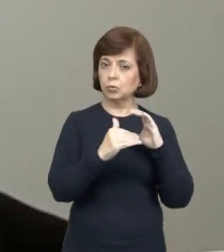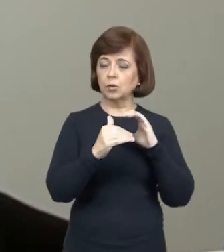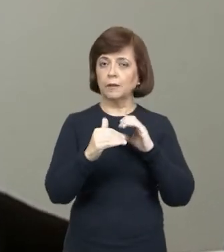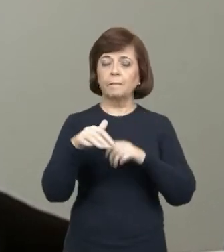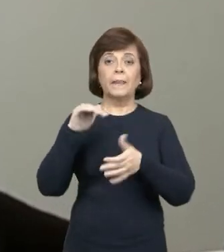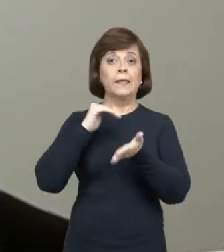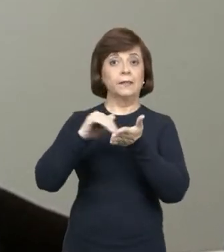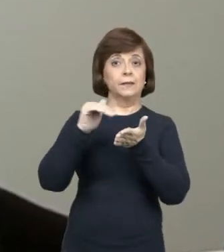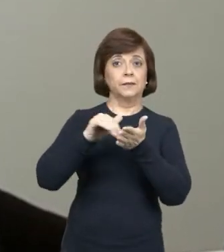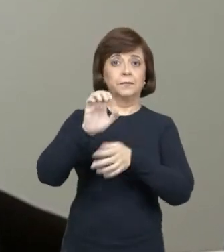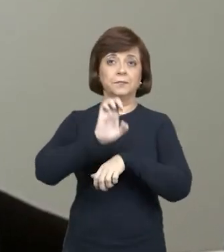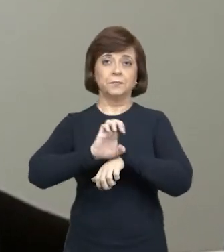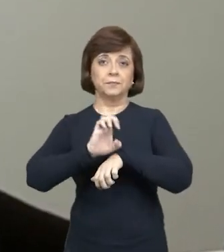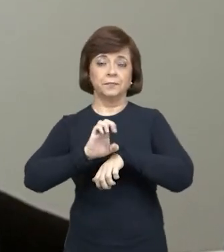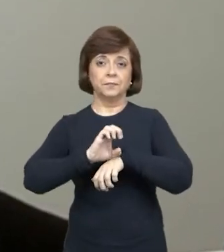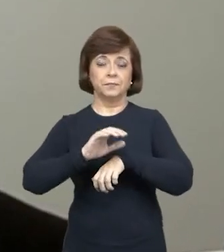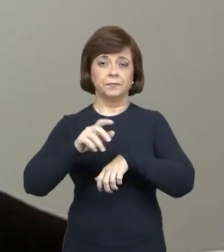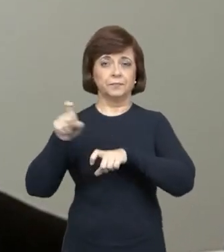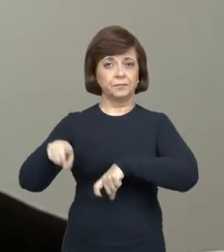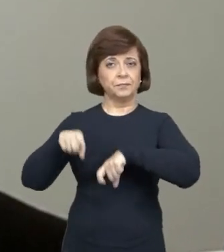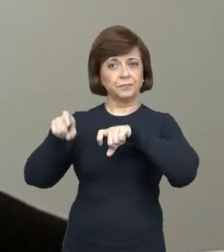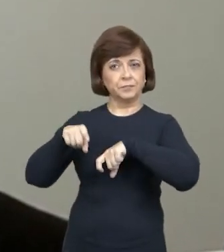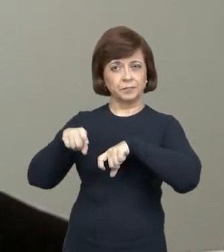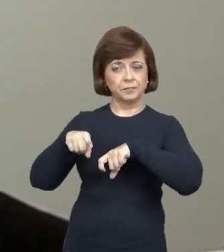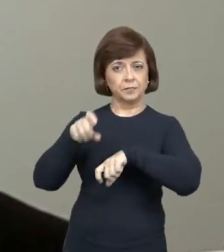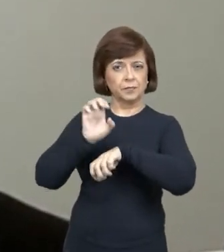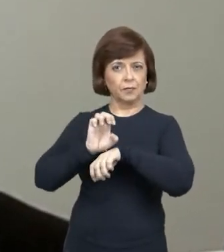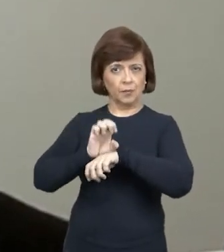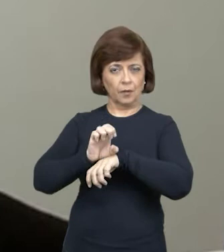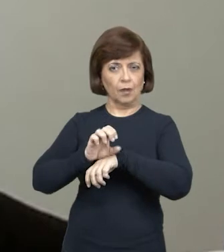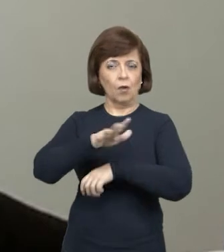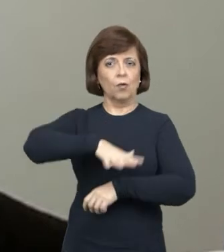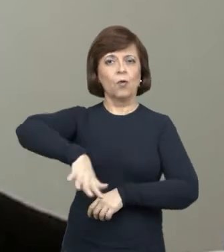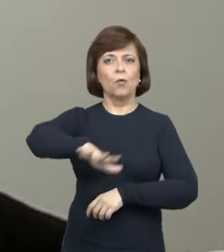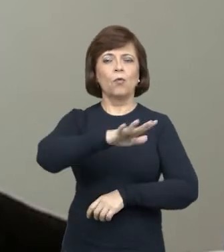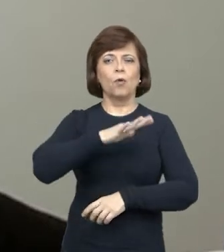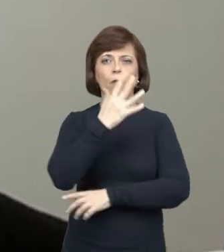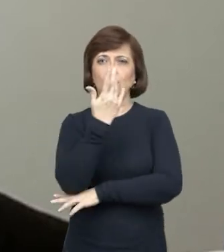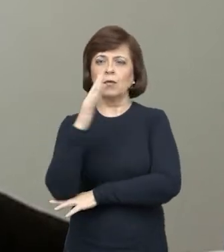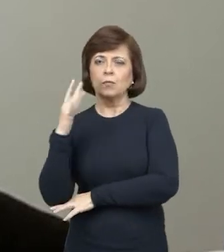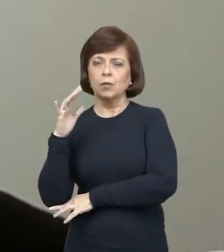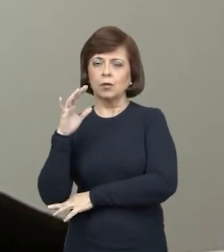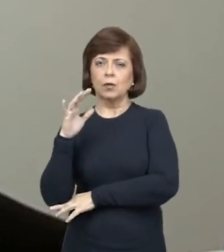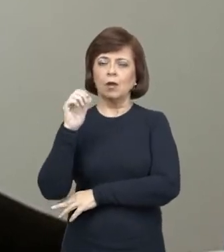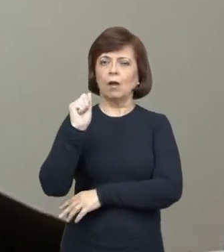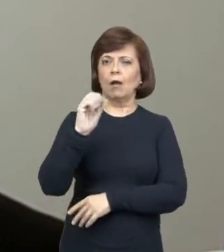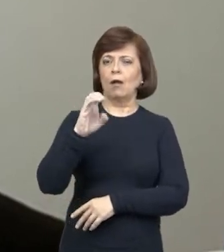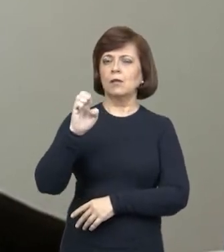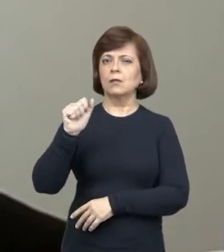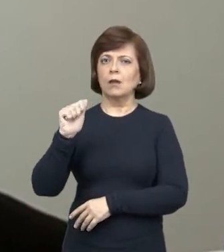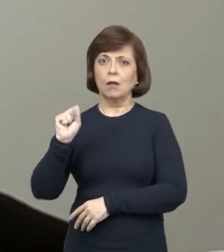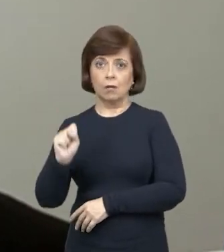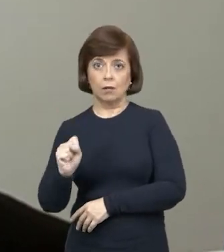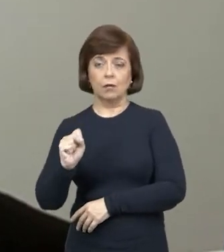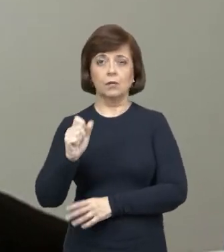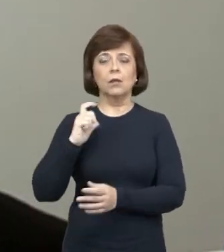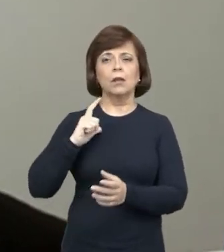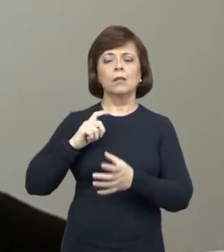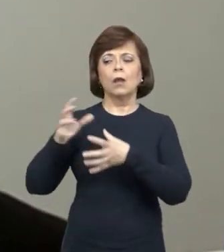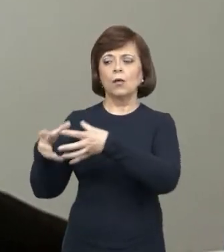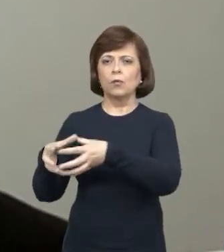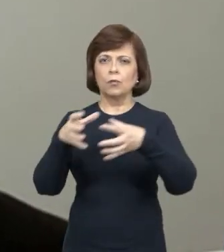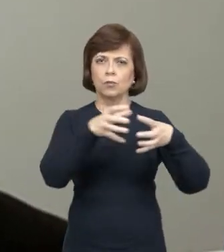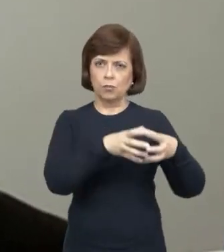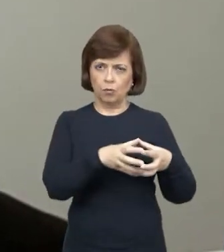Fazenda do Estado e a Secretaria Estadual do Ambiente e Sustentabilidade, a CEAS, ou seja, esses dois órgãos do Estado